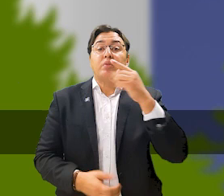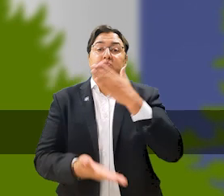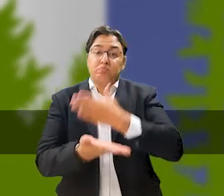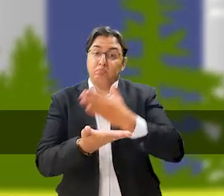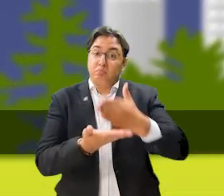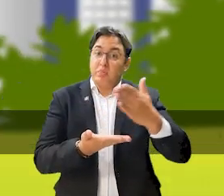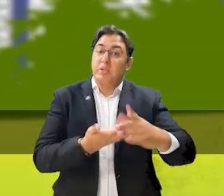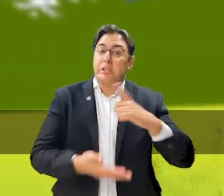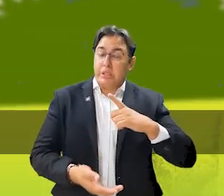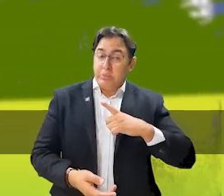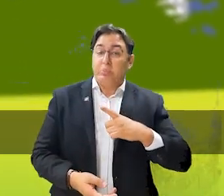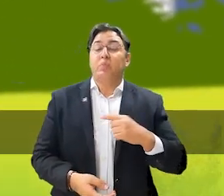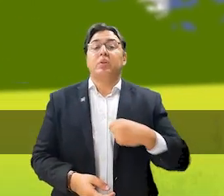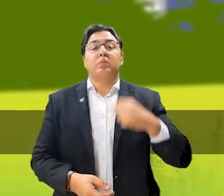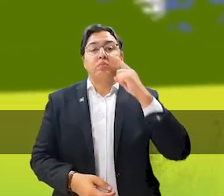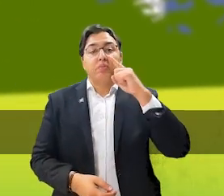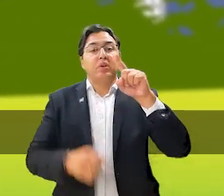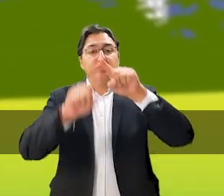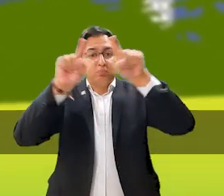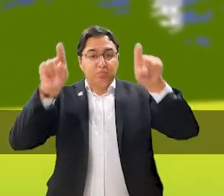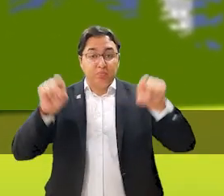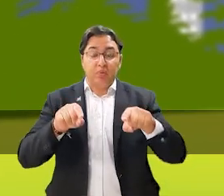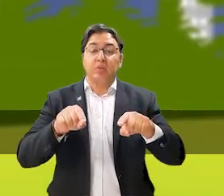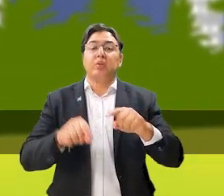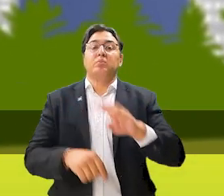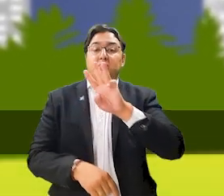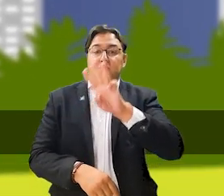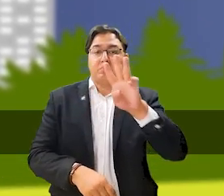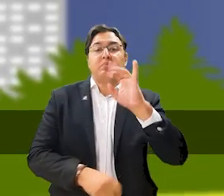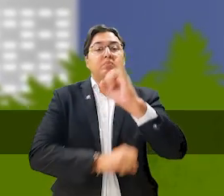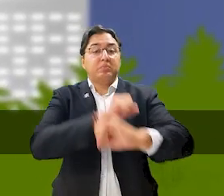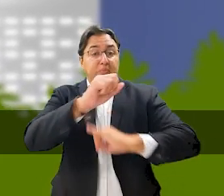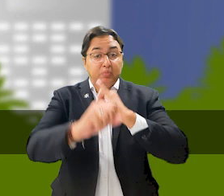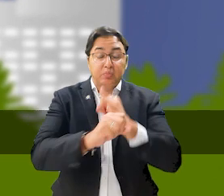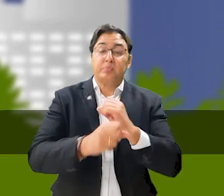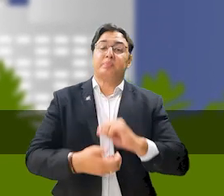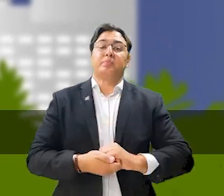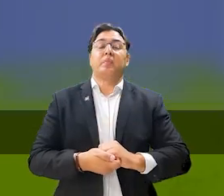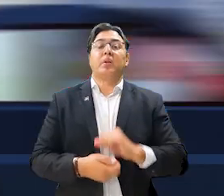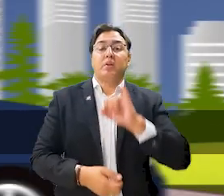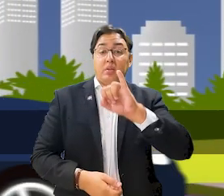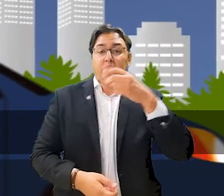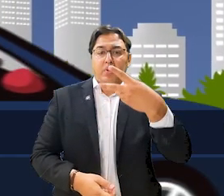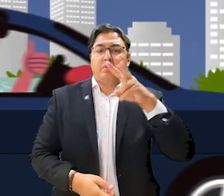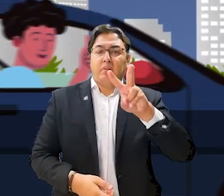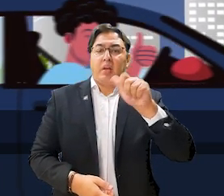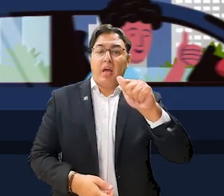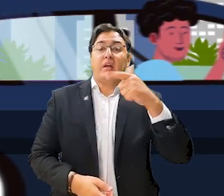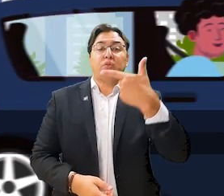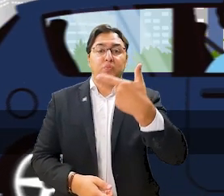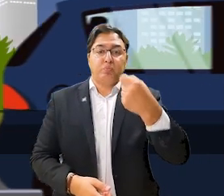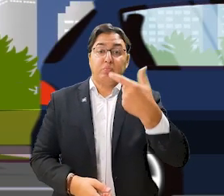mais sobre o parcelamento e os descontos que tem direito? Confira a tabela no site da cfaz.mt.gov.br. IPVA